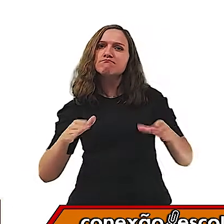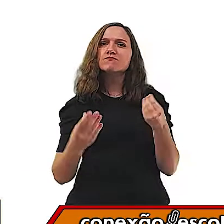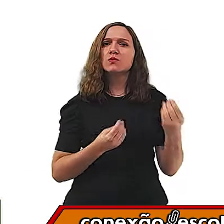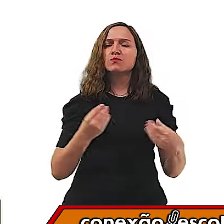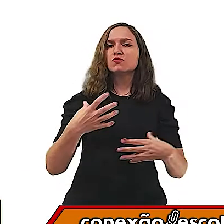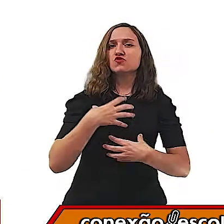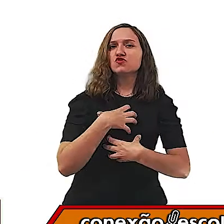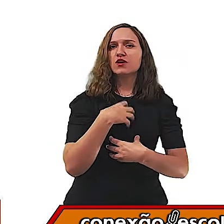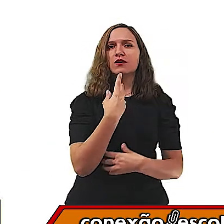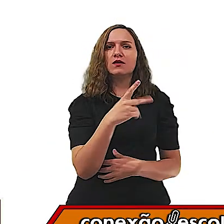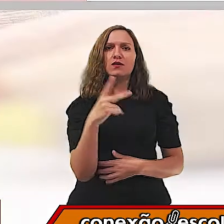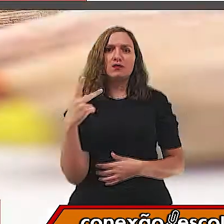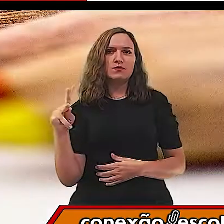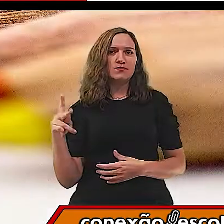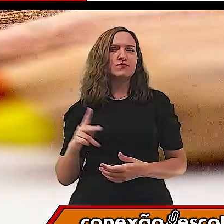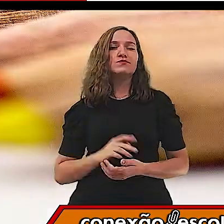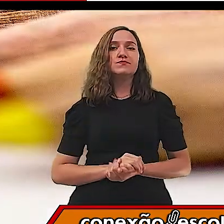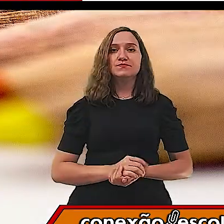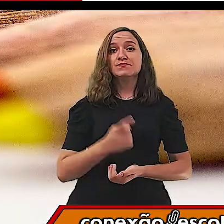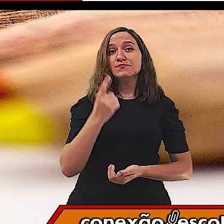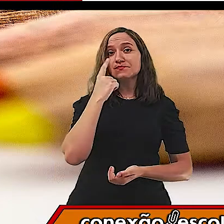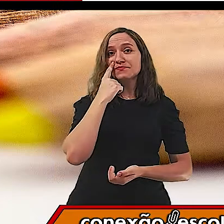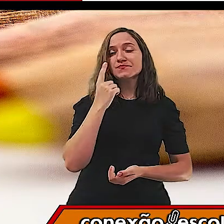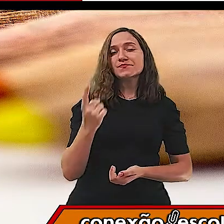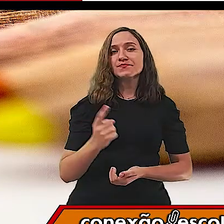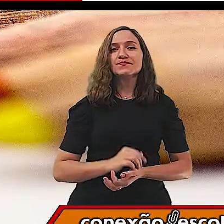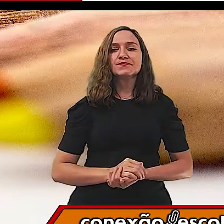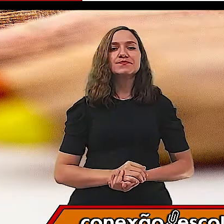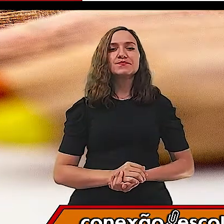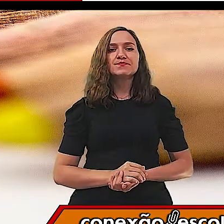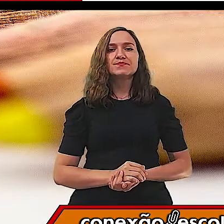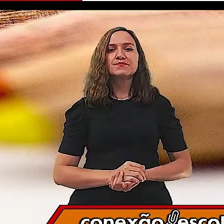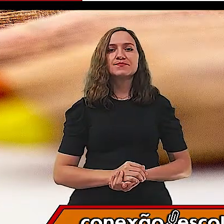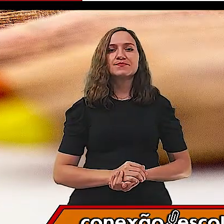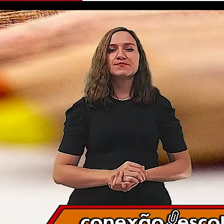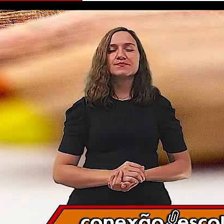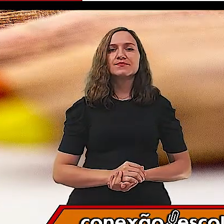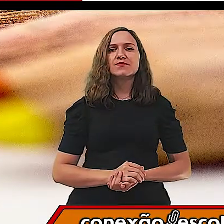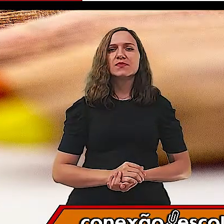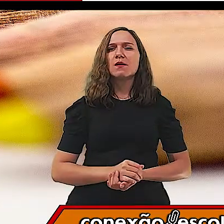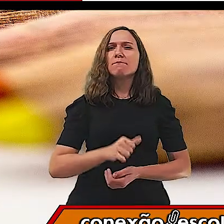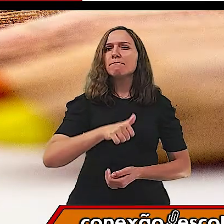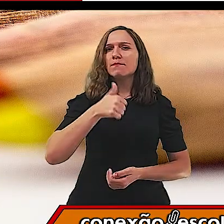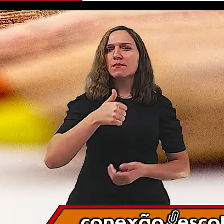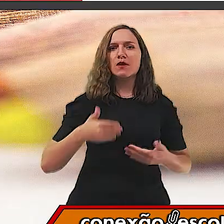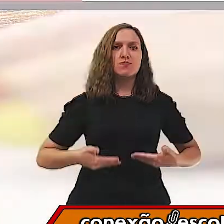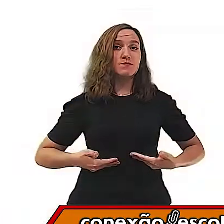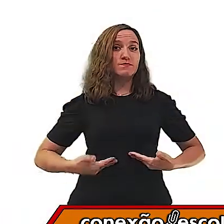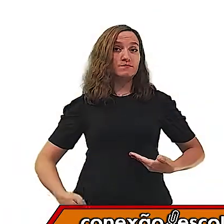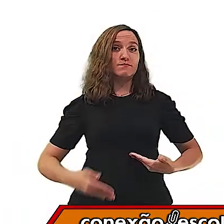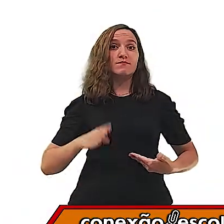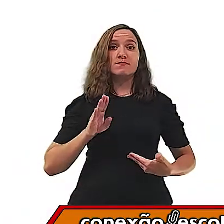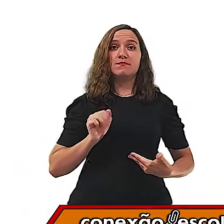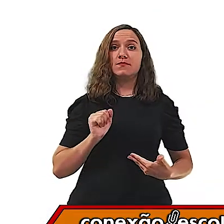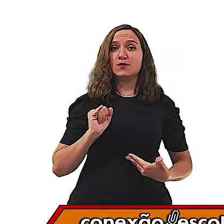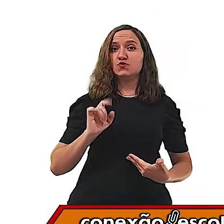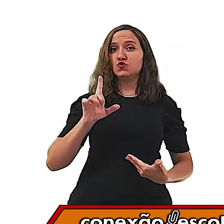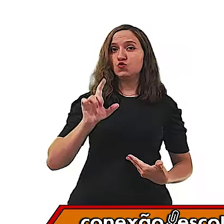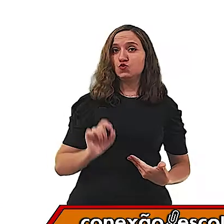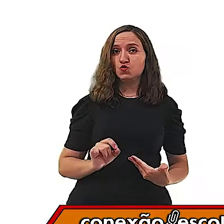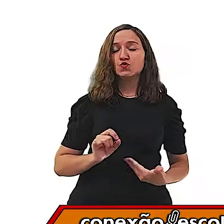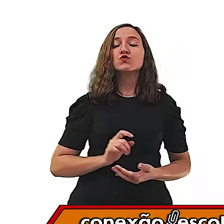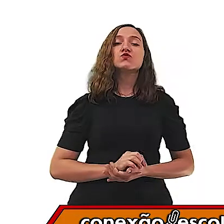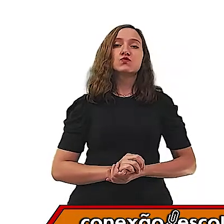nessas imagens? Vamos lá. O primeiro nível. Nível baixo.